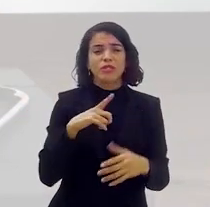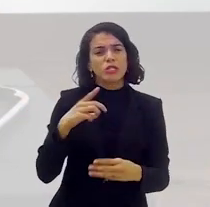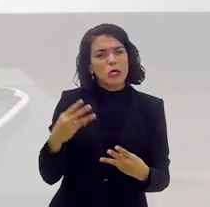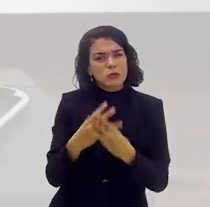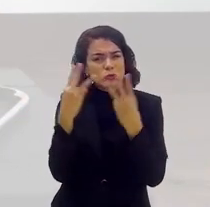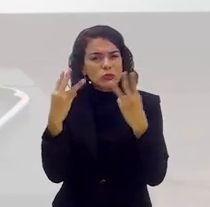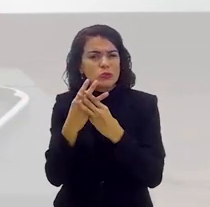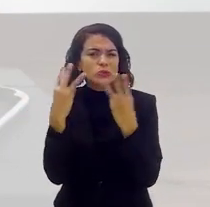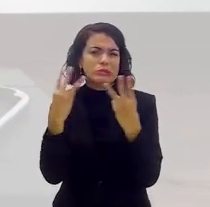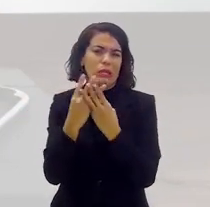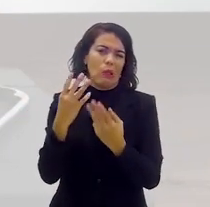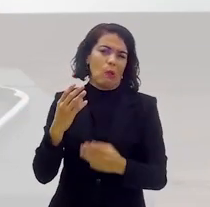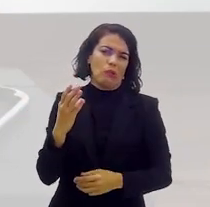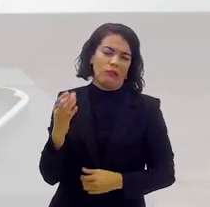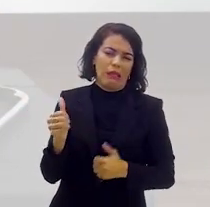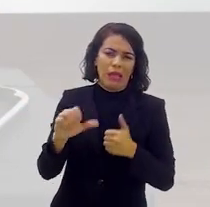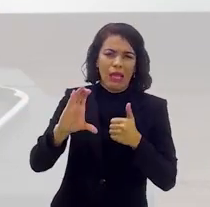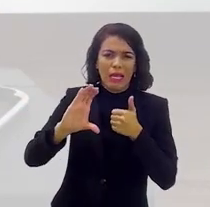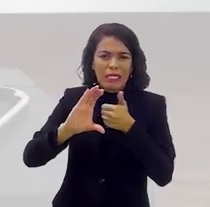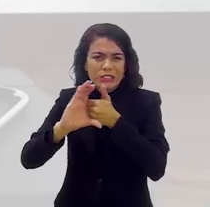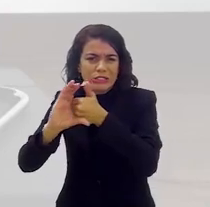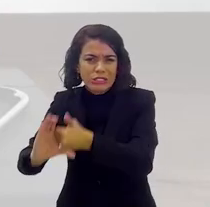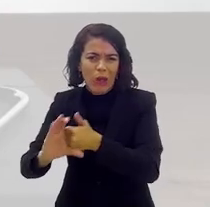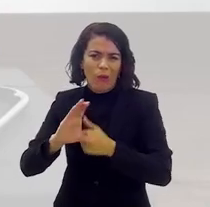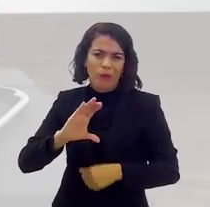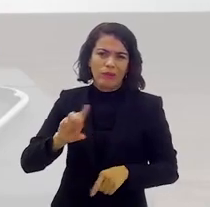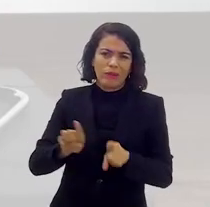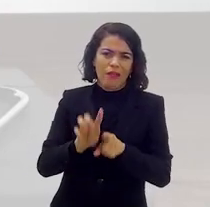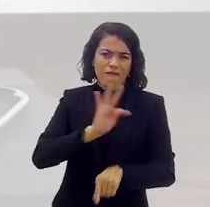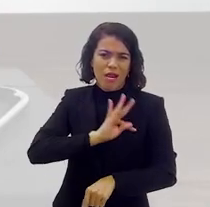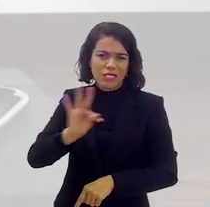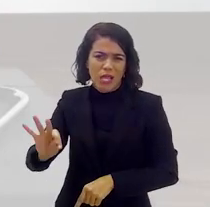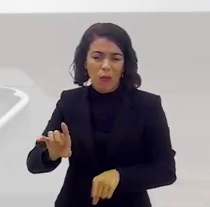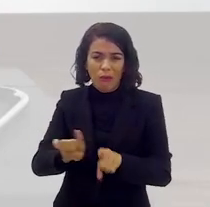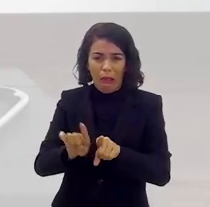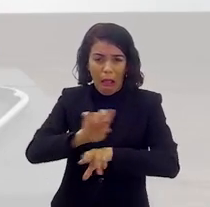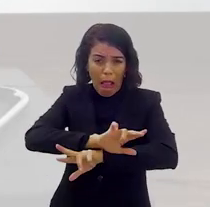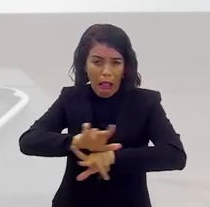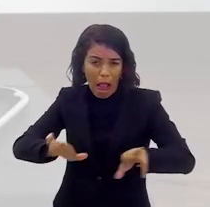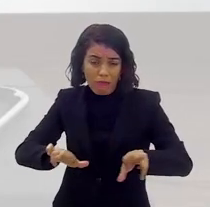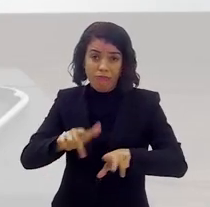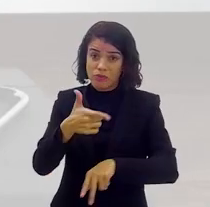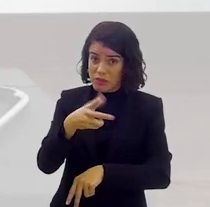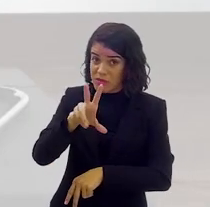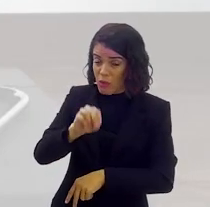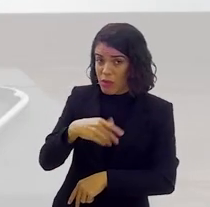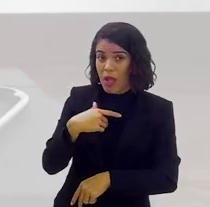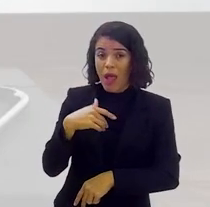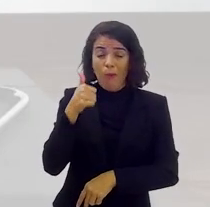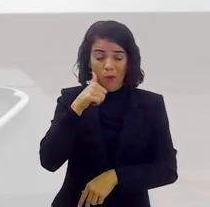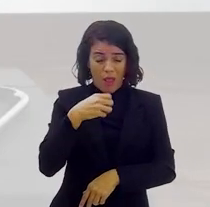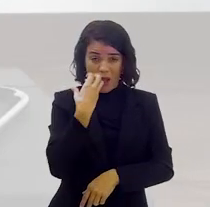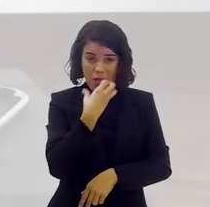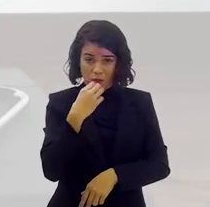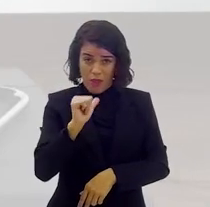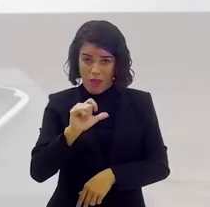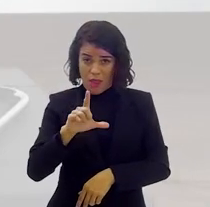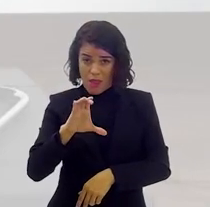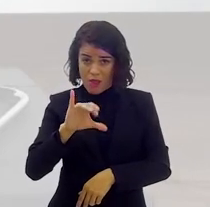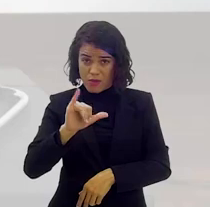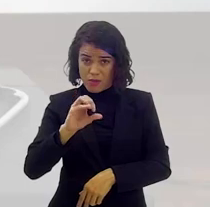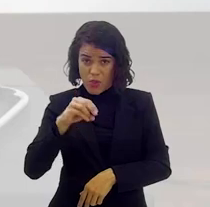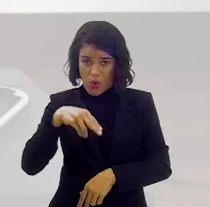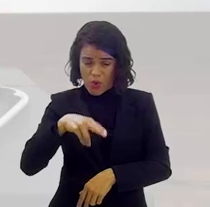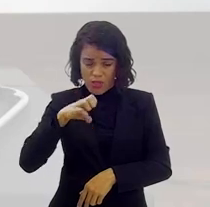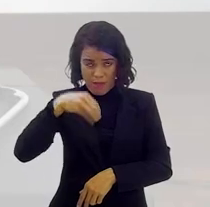tudo. Tinha judeu, fariseu, cristão. Tinha, tinha. Deu para botar todo mundo, então. Deu. A gente colocou umas 200. Porque a Alcione falou assim, eu nunca vi tanta gente no